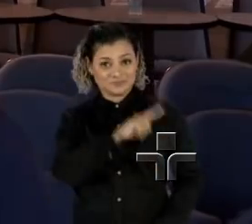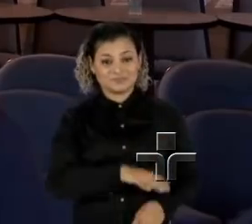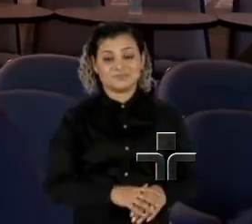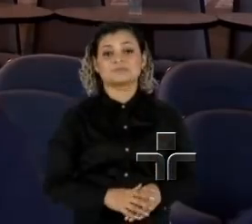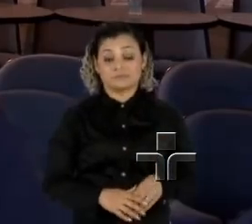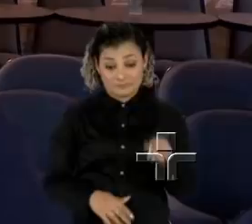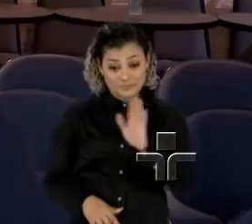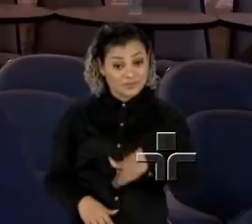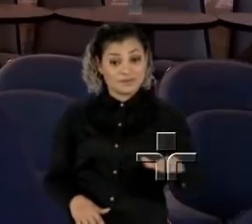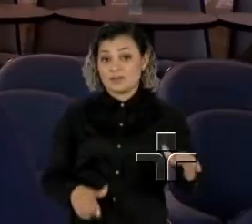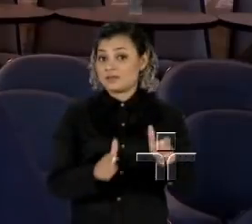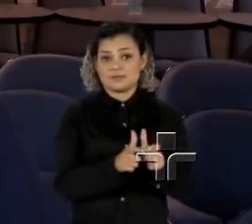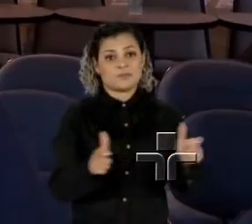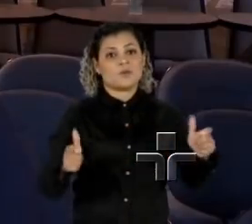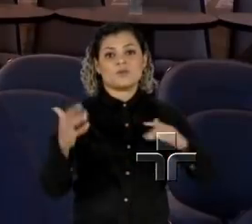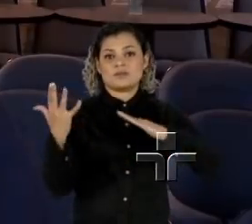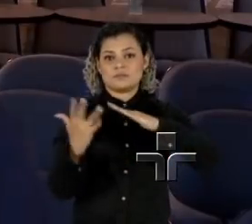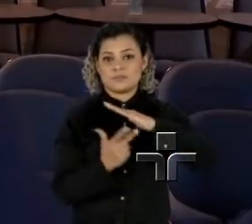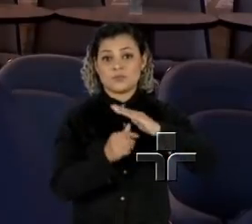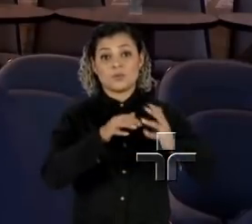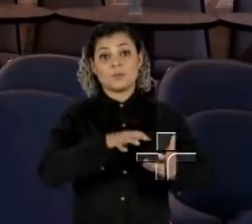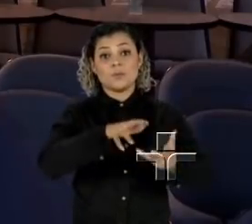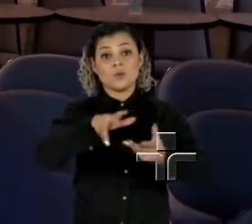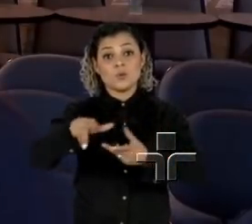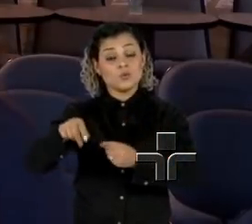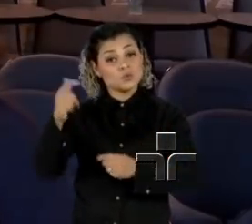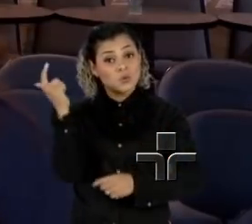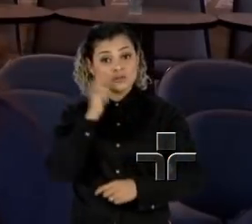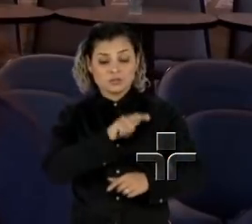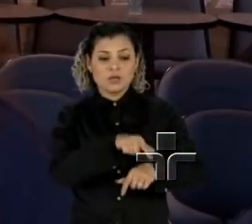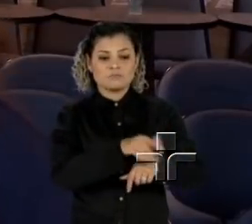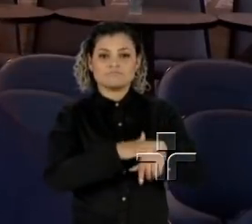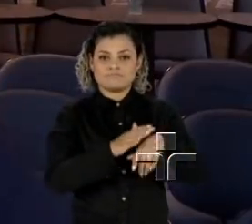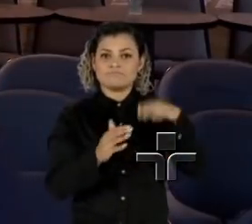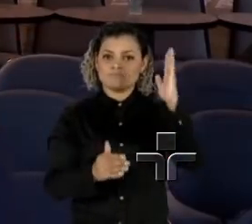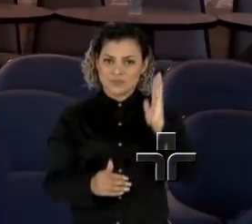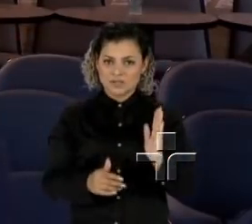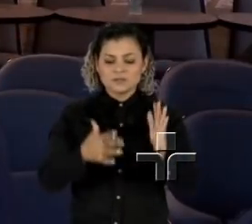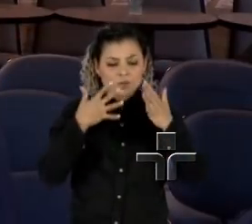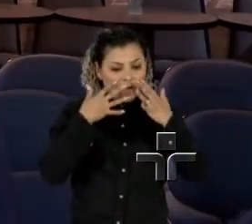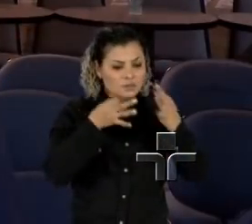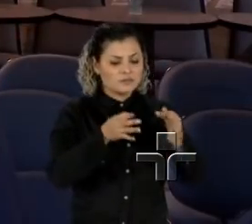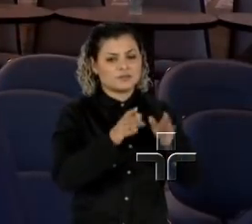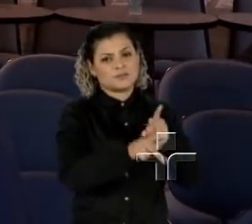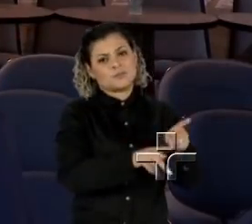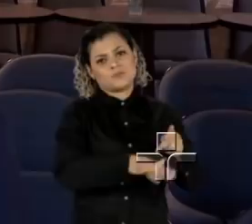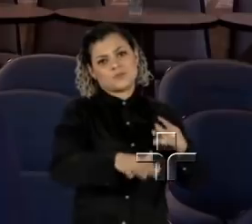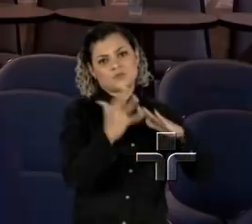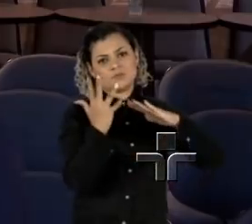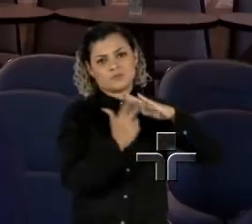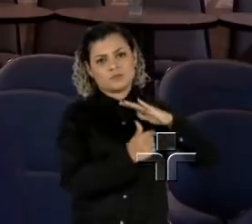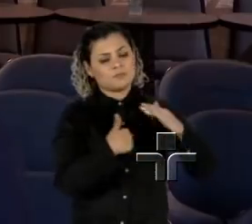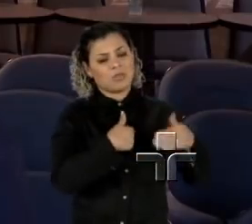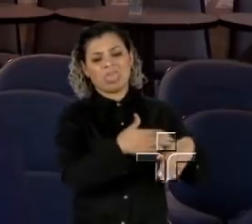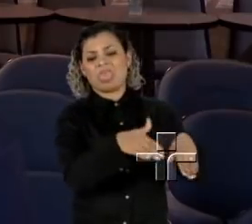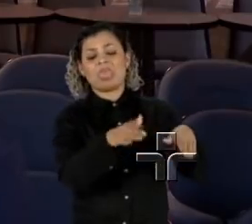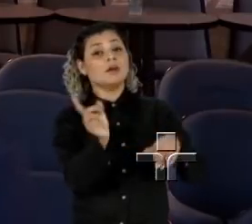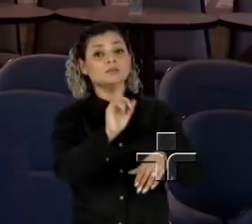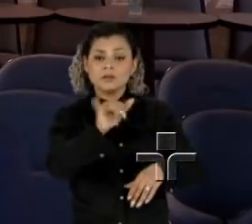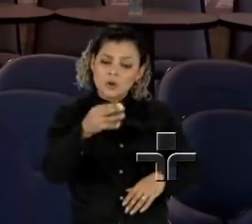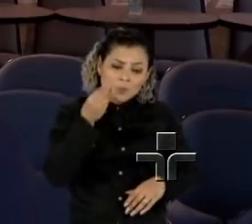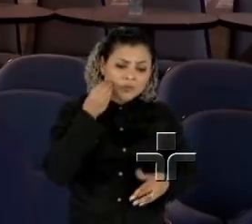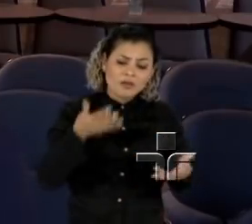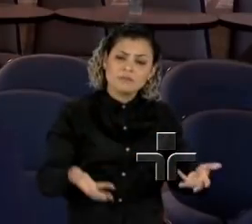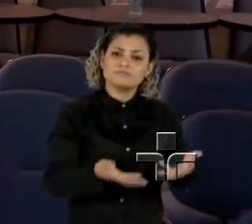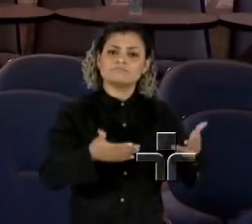crianças são a maioria dos refugiados em todo o mundo, que se deve ter muita atenção a essa população para que não sejam perdidas oportunidades, para